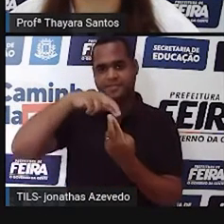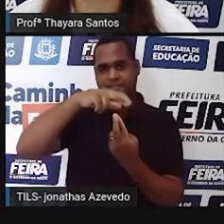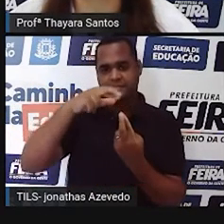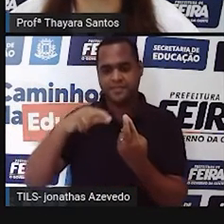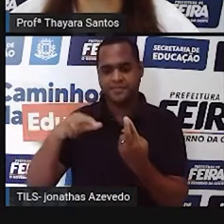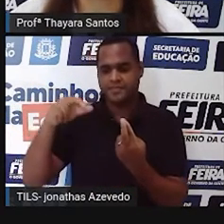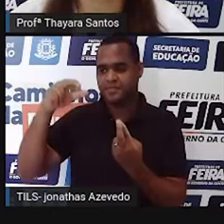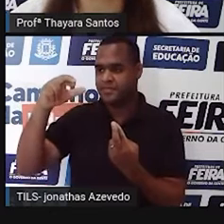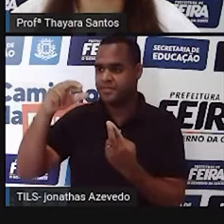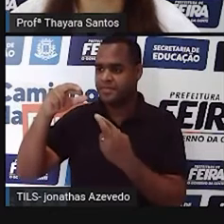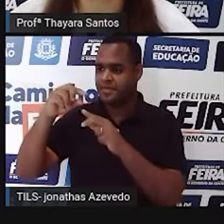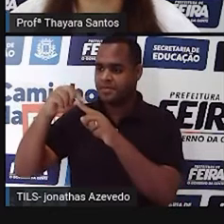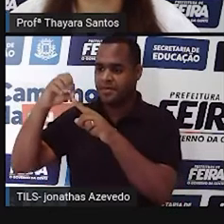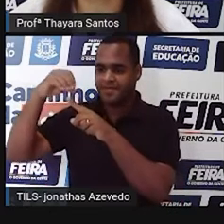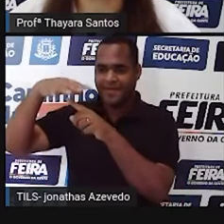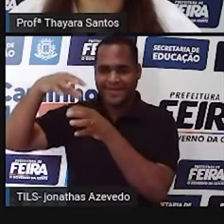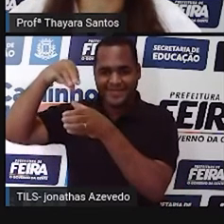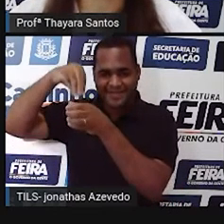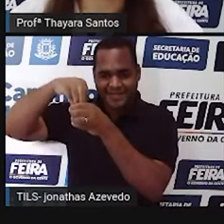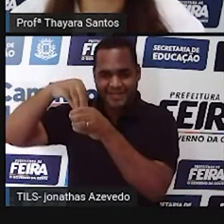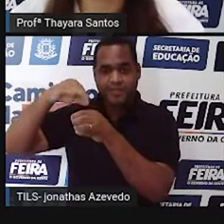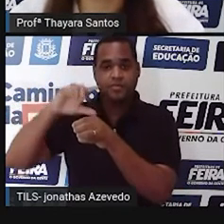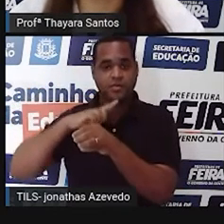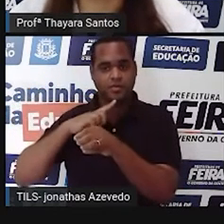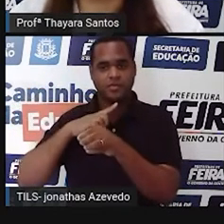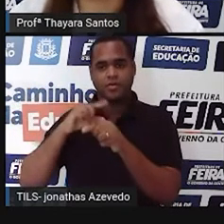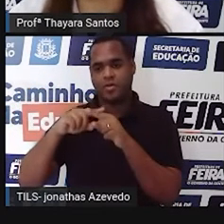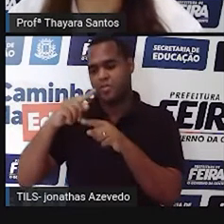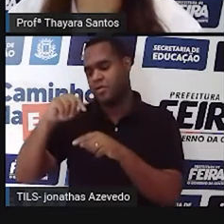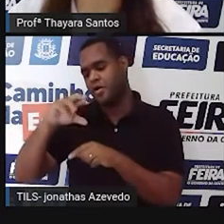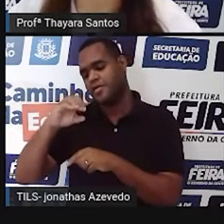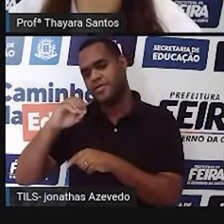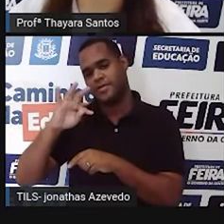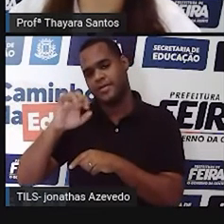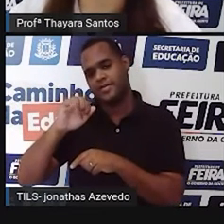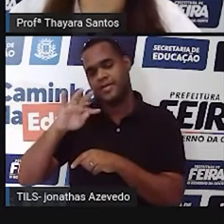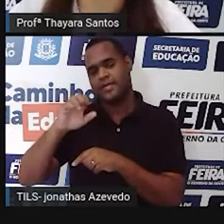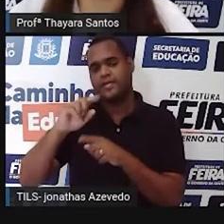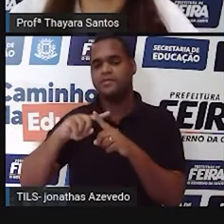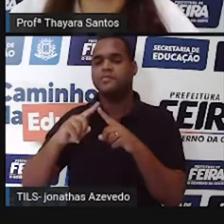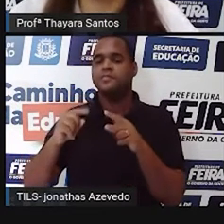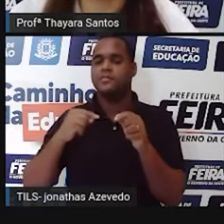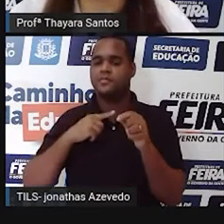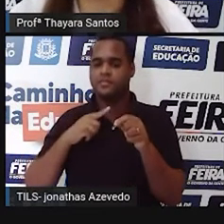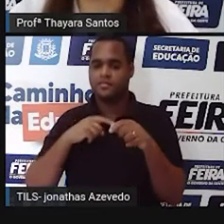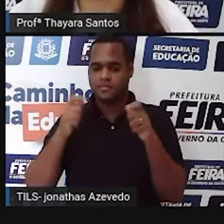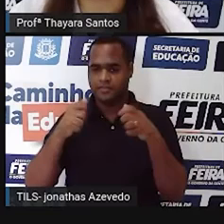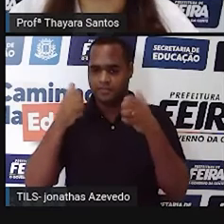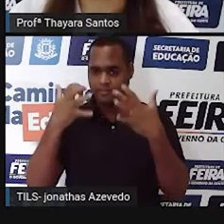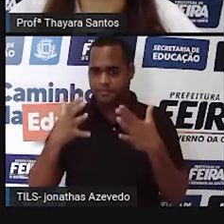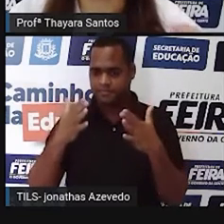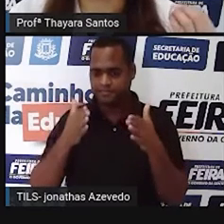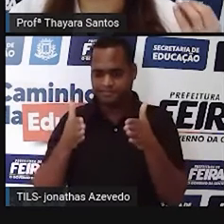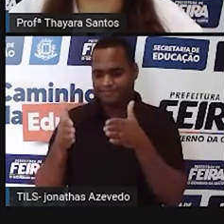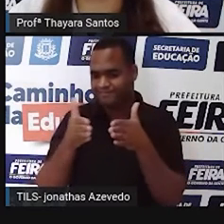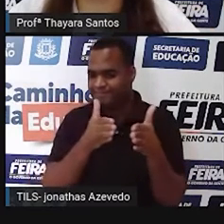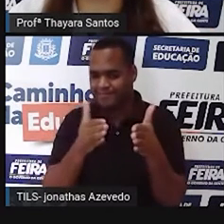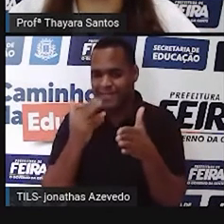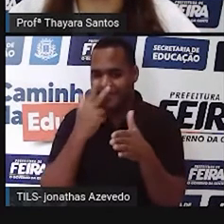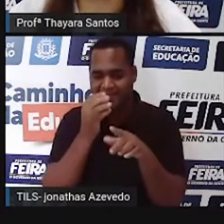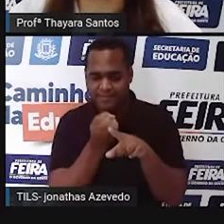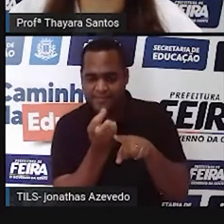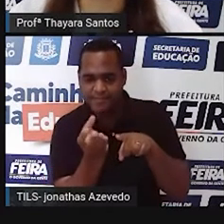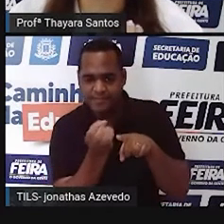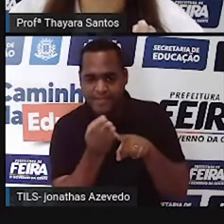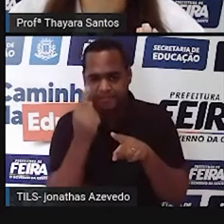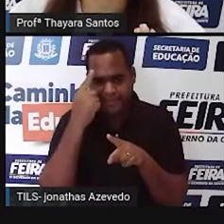vesícula seminal e na próstata. A função desse canal é justamente conduzir esse espermatozoide. Então, no momento